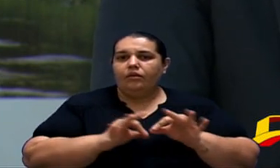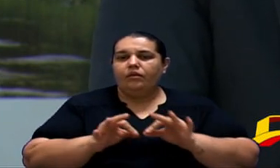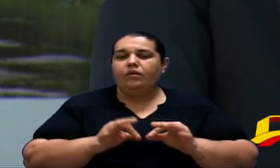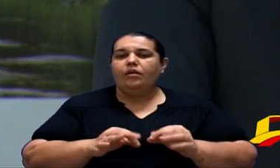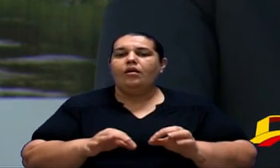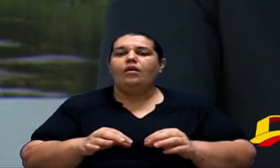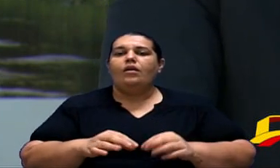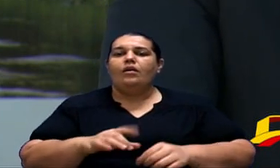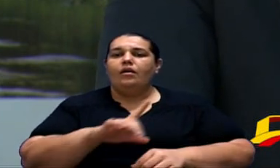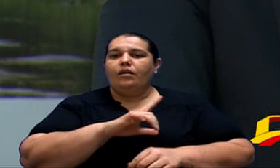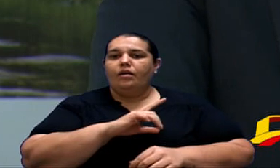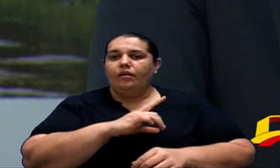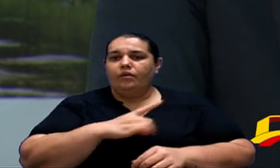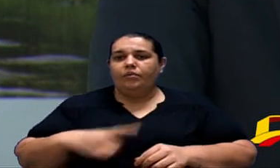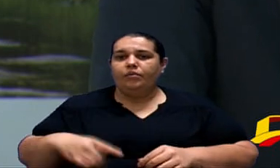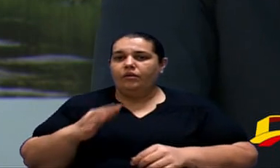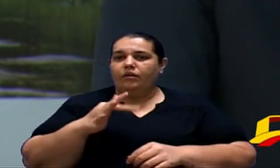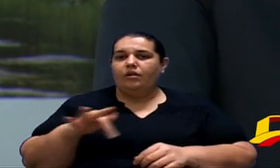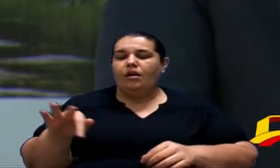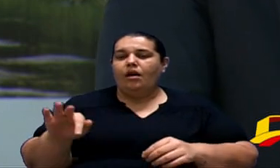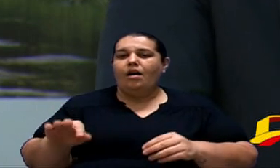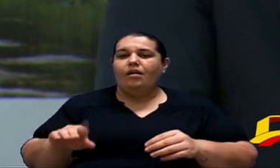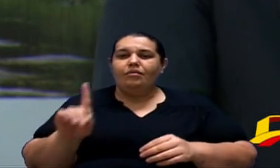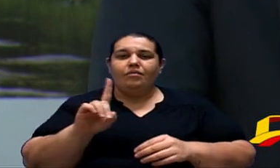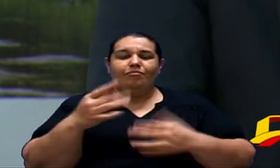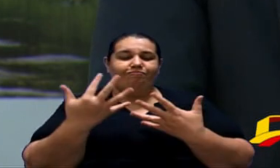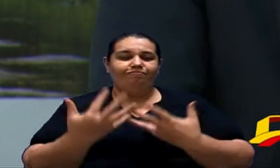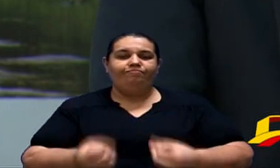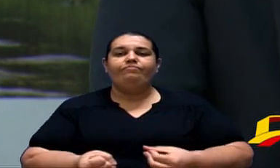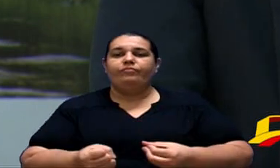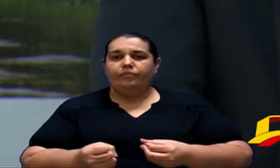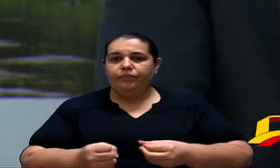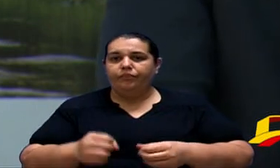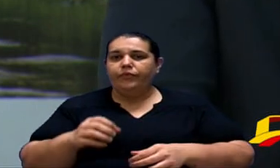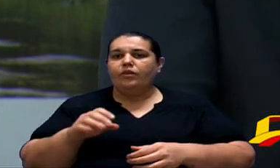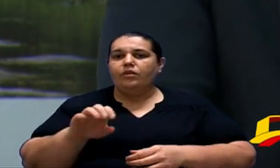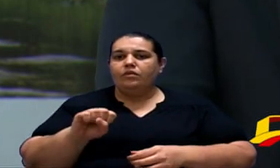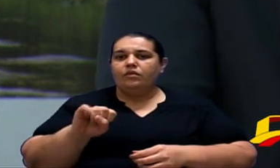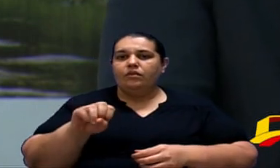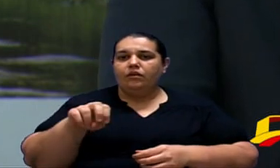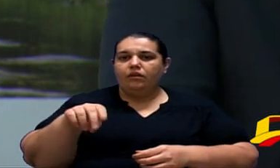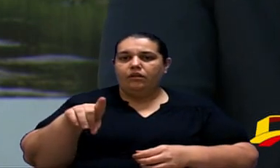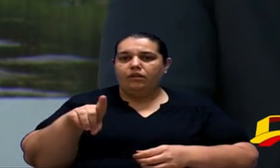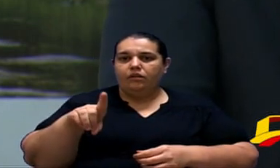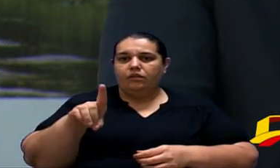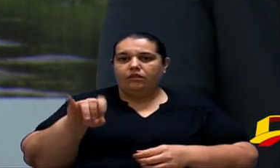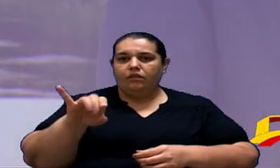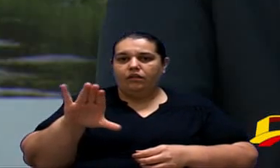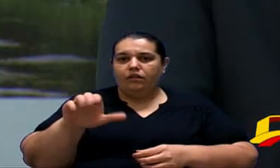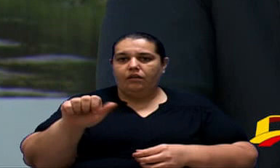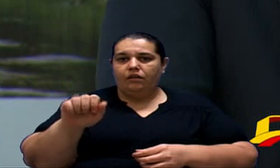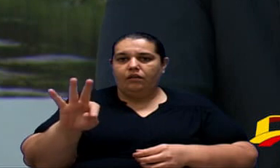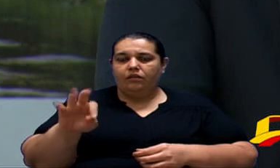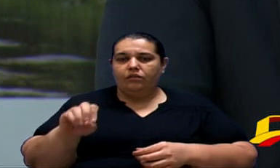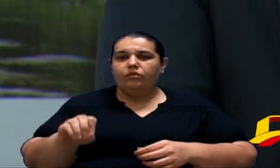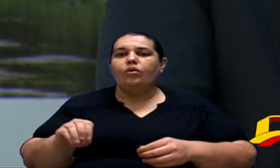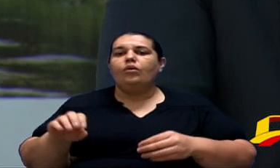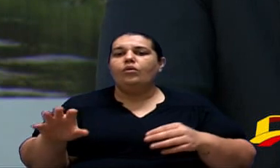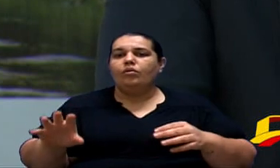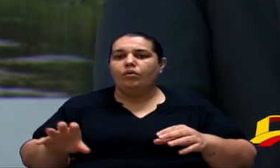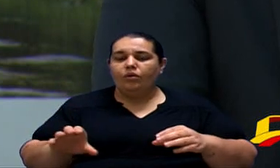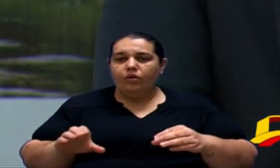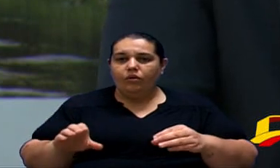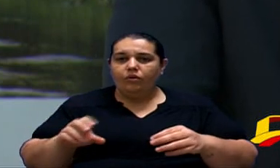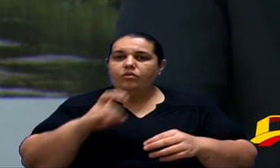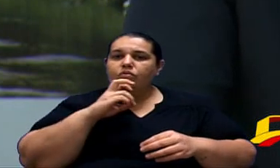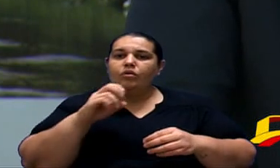Kataguiri seja aprovado. Sendo assim, o Sindicato dos Frentistas de Sorocaba e Rengião por